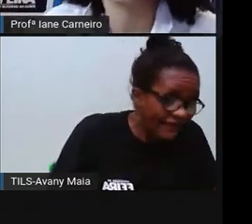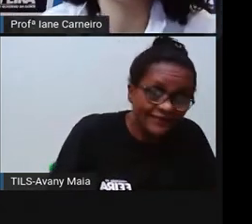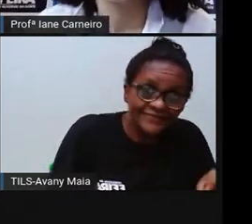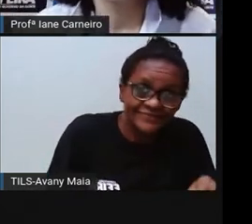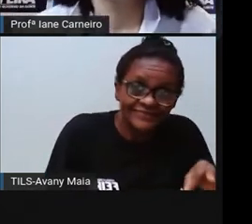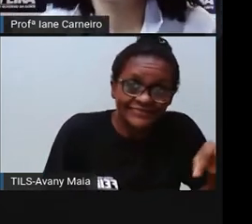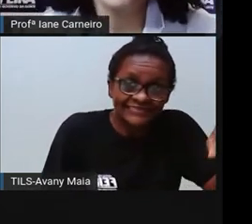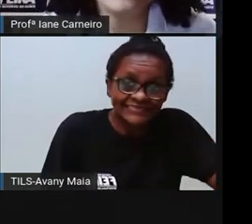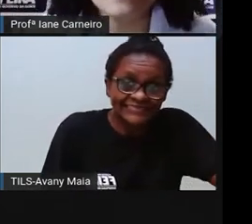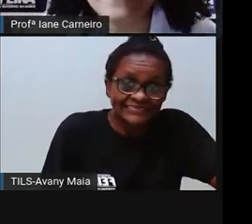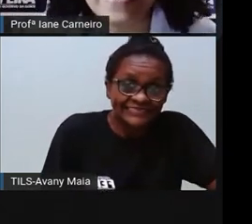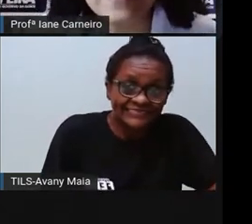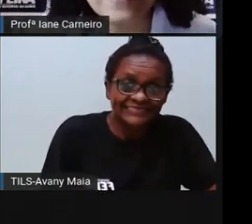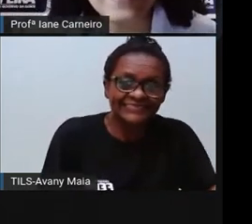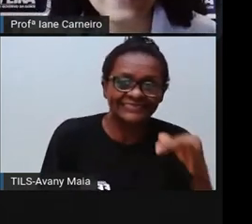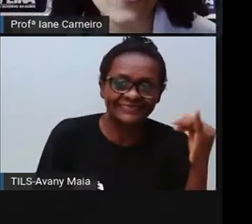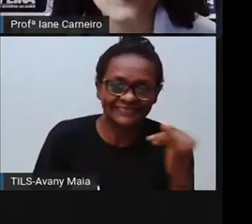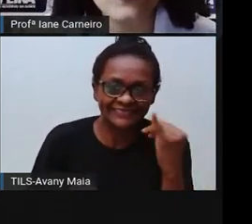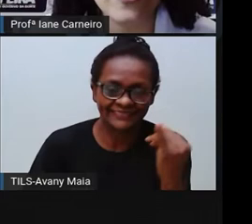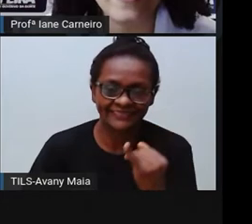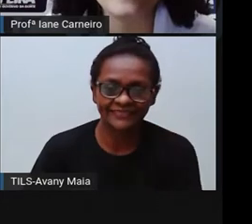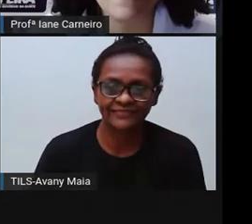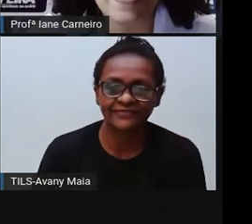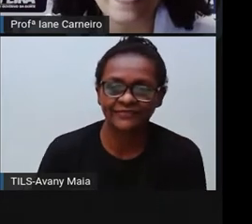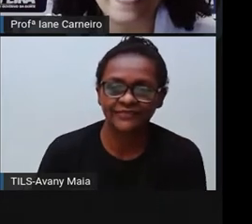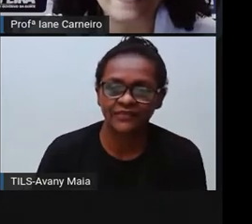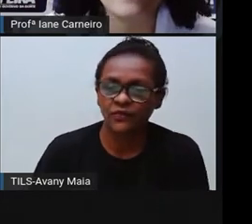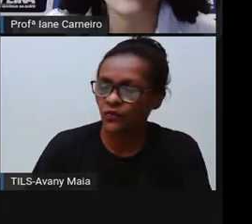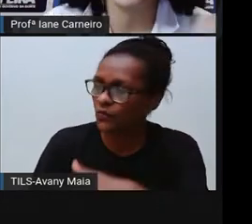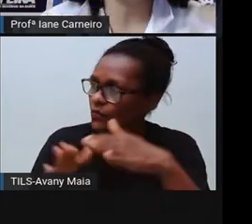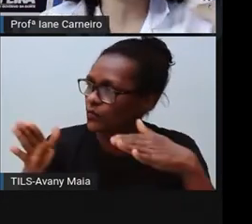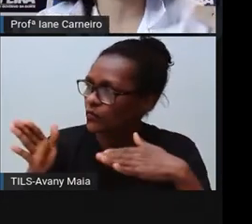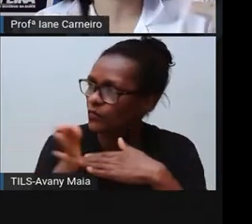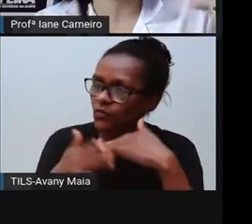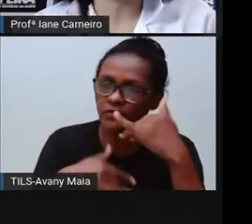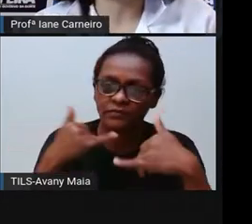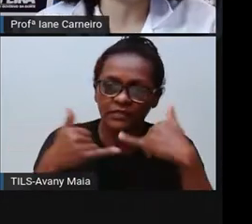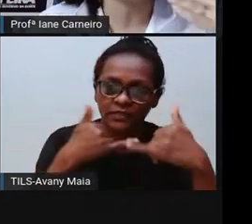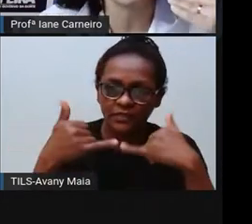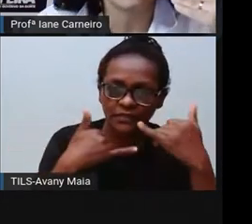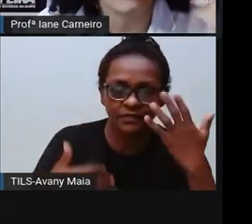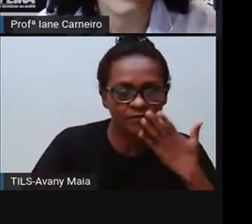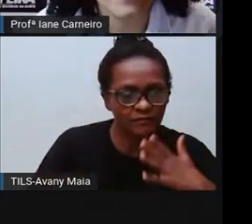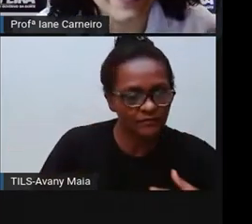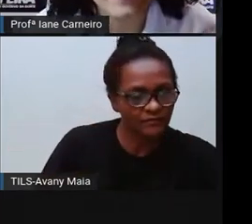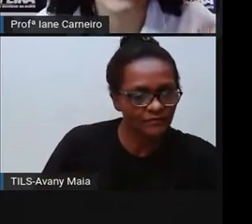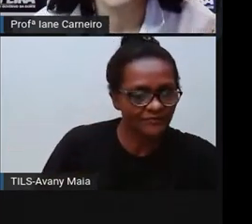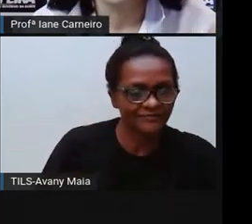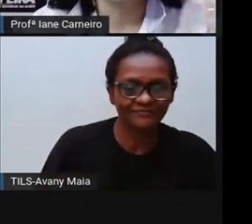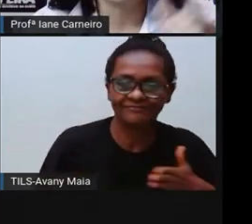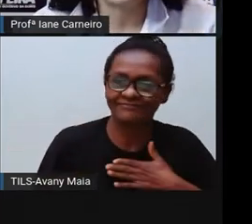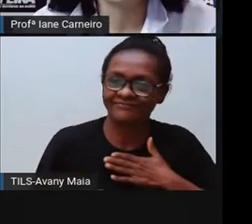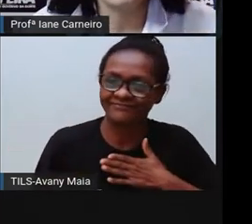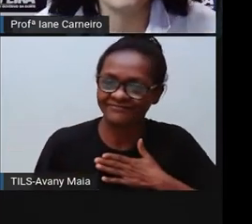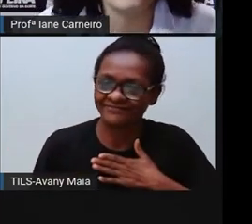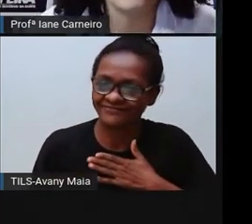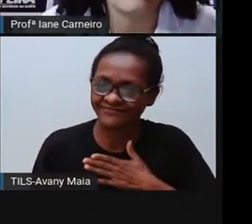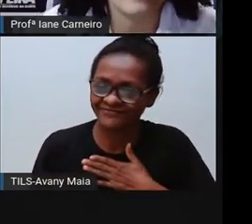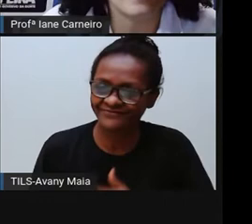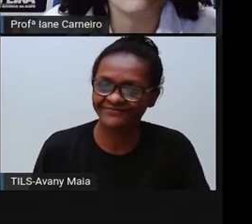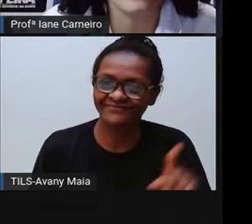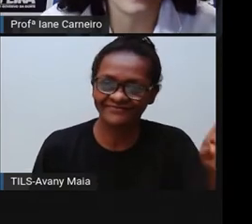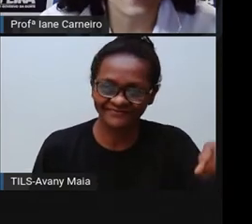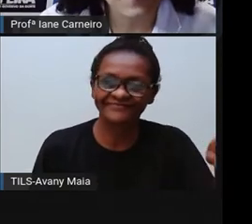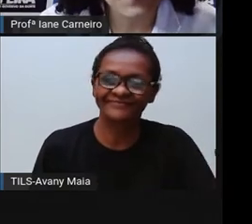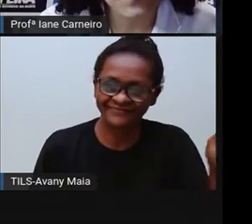varetas. Então, esses brinquedos aqui, ó, gente. Eles marcaram a minha infância. Marcaram a infância da Proiane. Marcaram a infância,